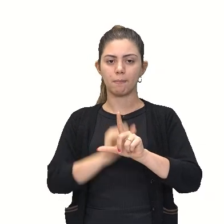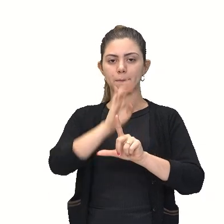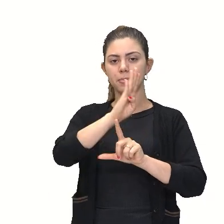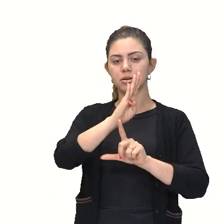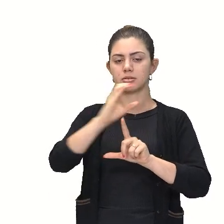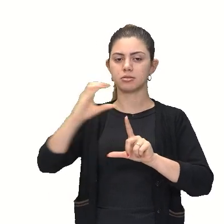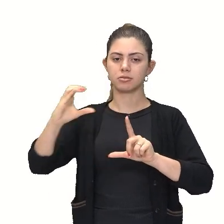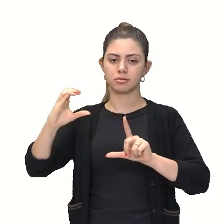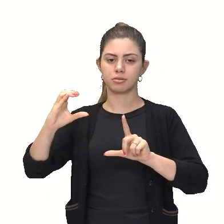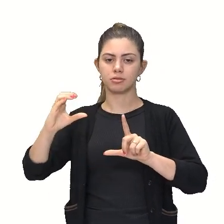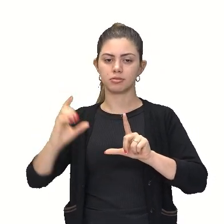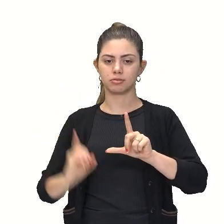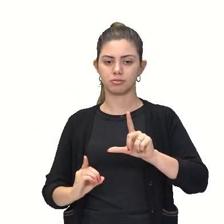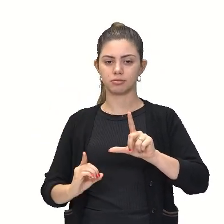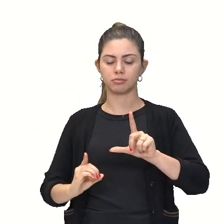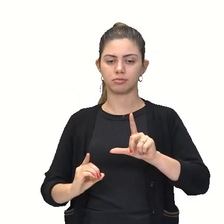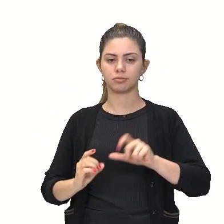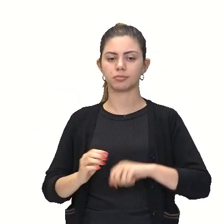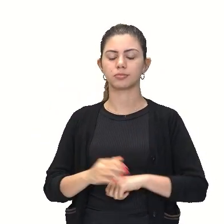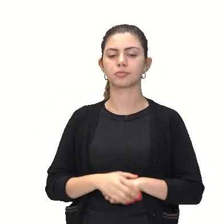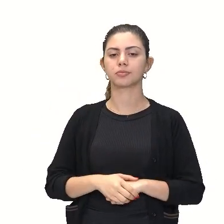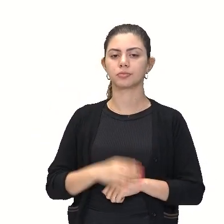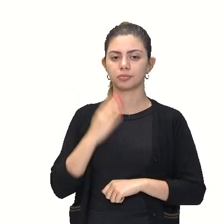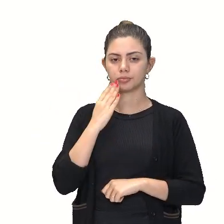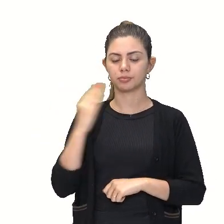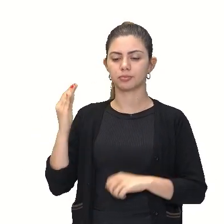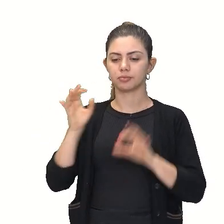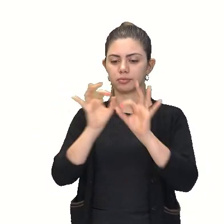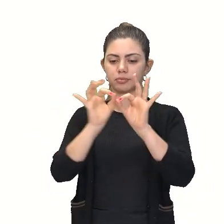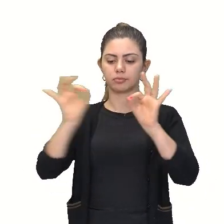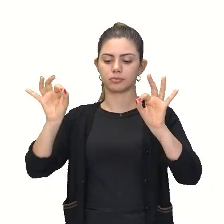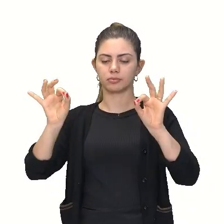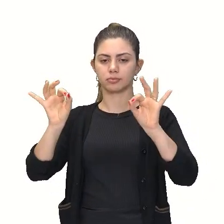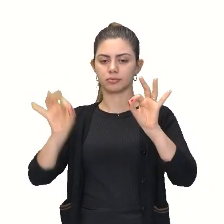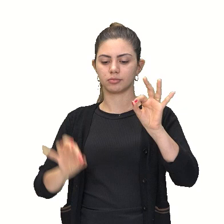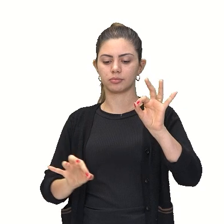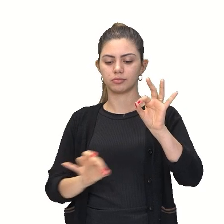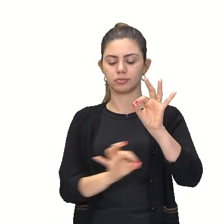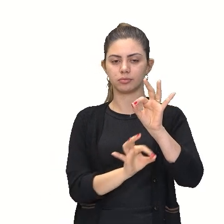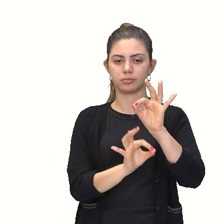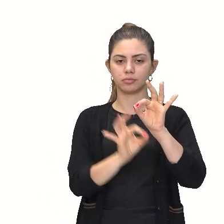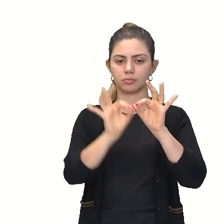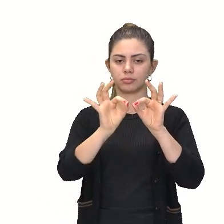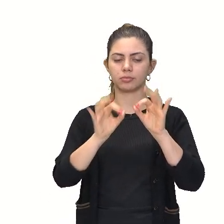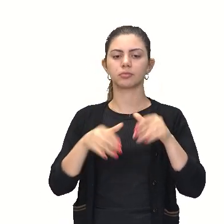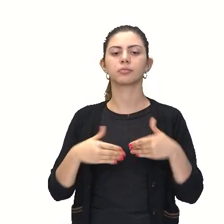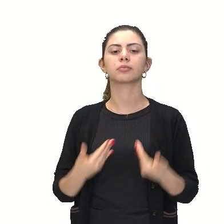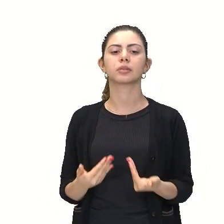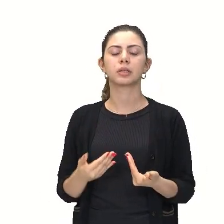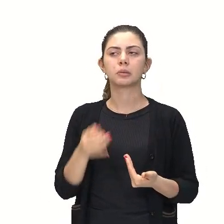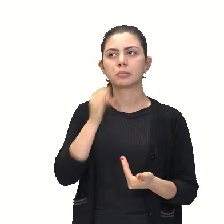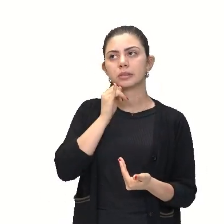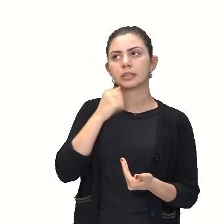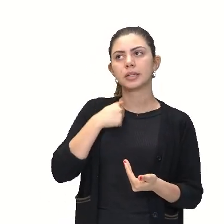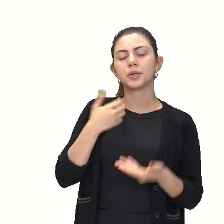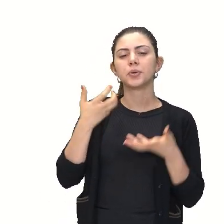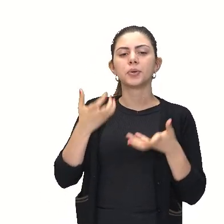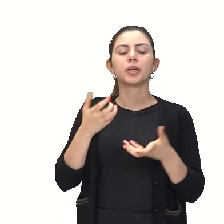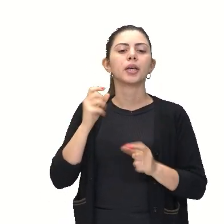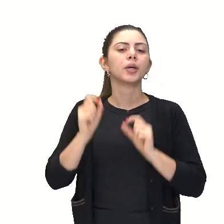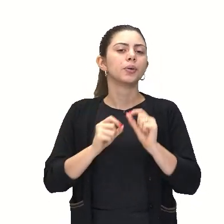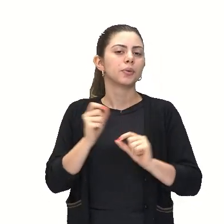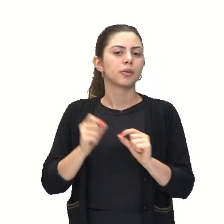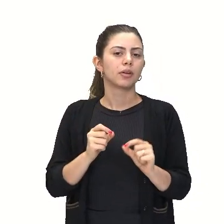C e D, certo? Então, vamos supor que eu queira traçar esta diagonal